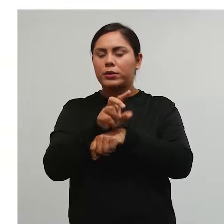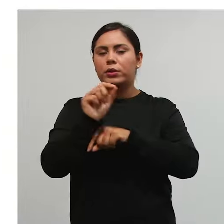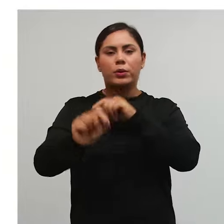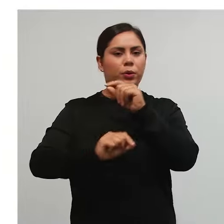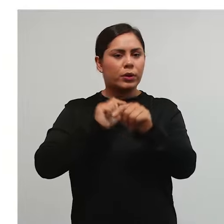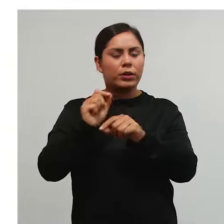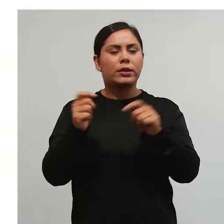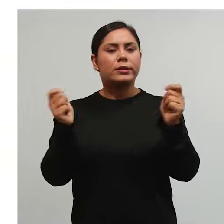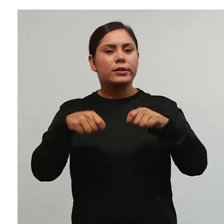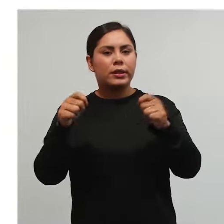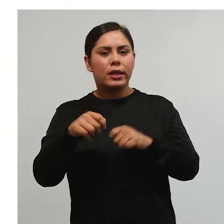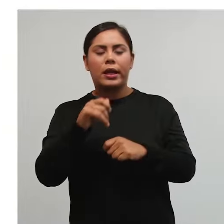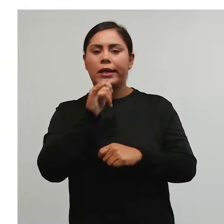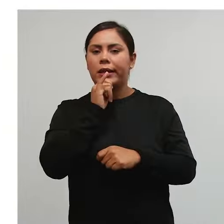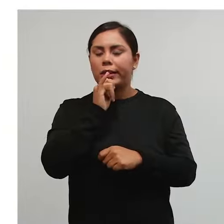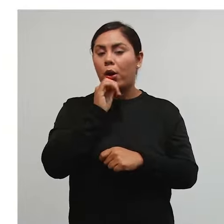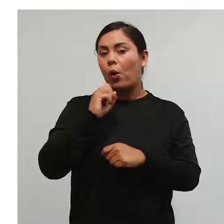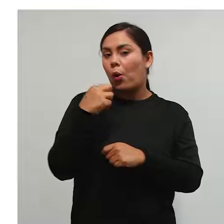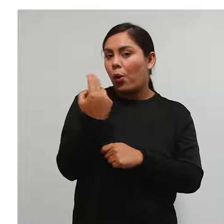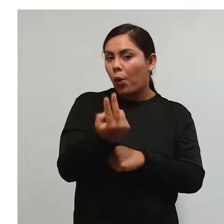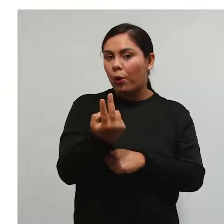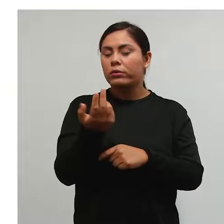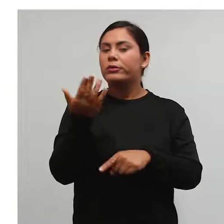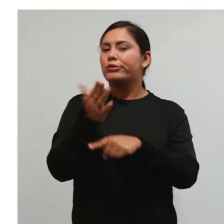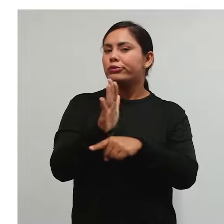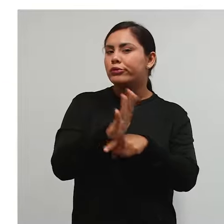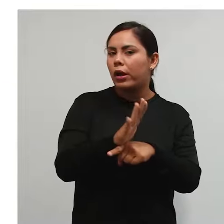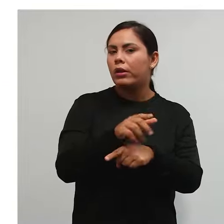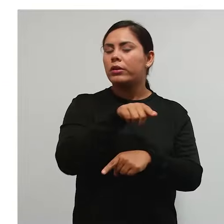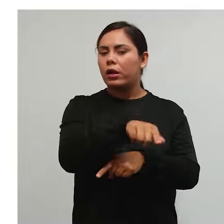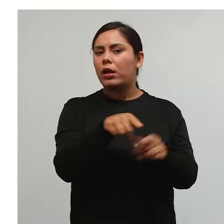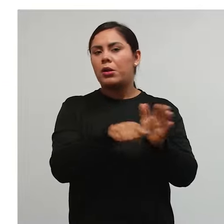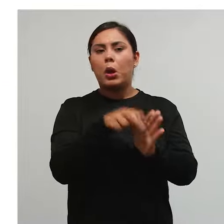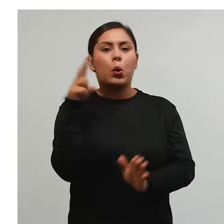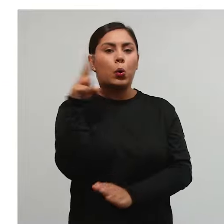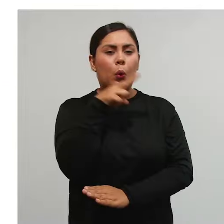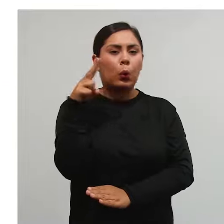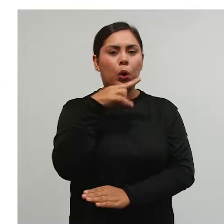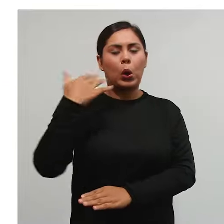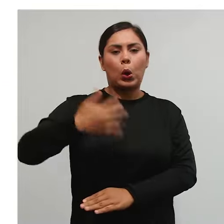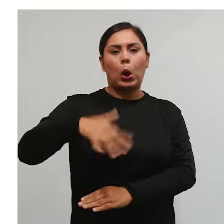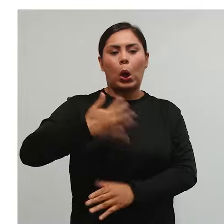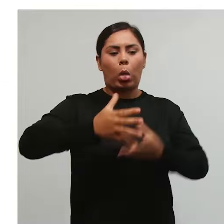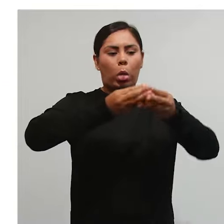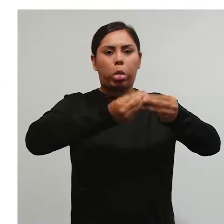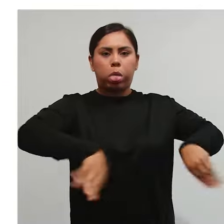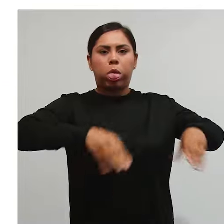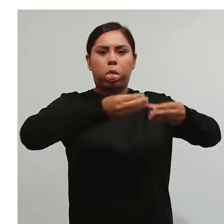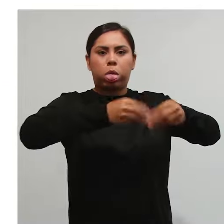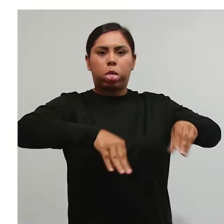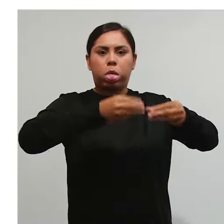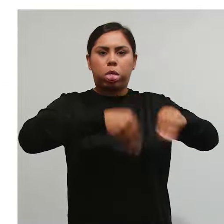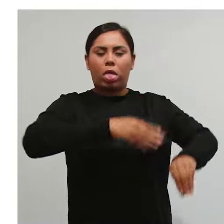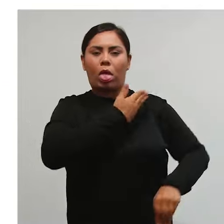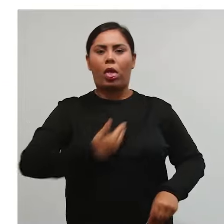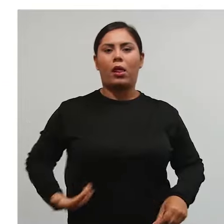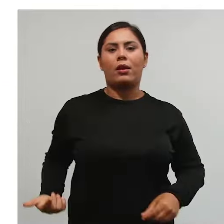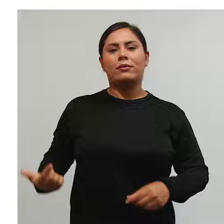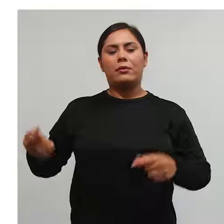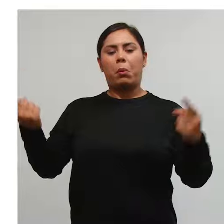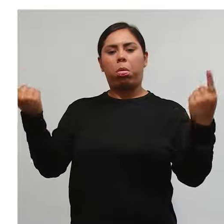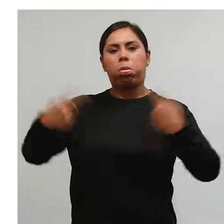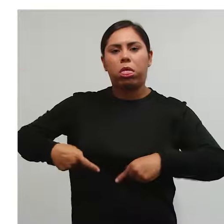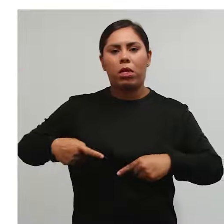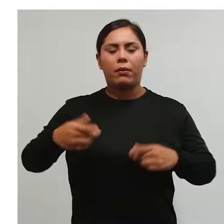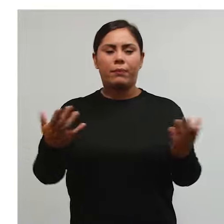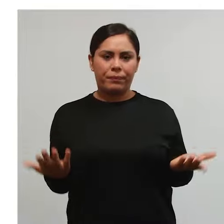que vai ser ou para atender uma despesa extraordinária decorrente de uma calamidade pública ou guerra. O pessoal fala cala